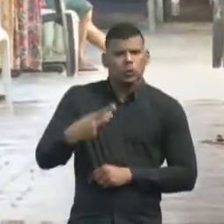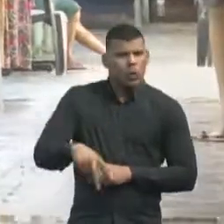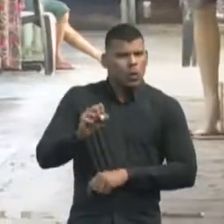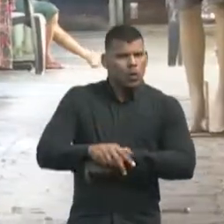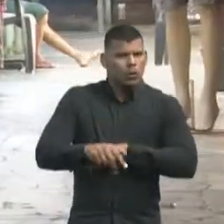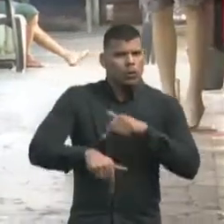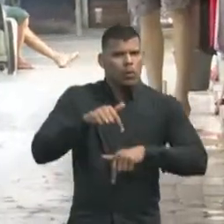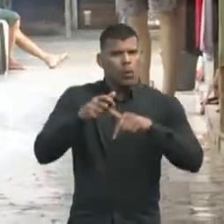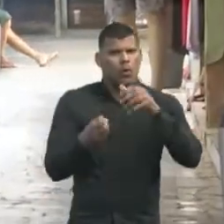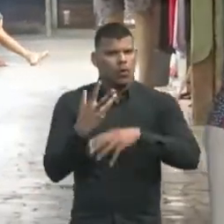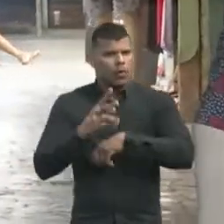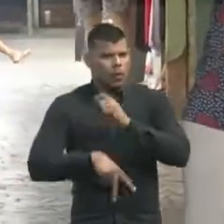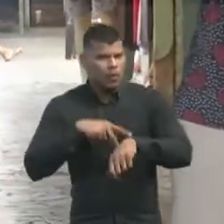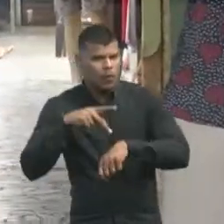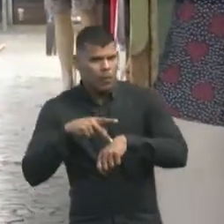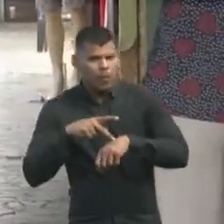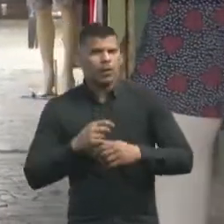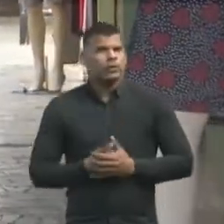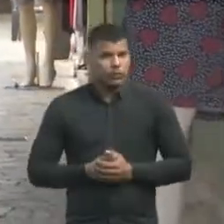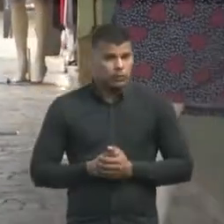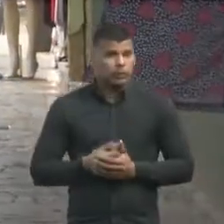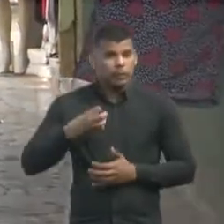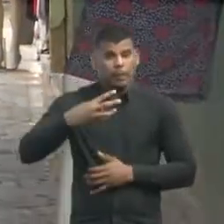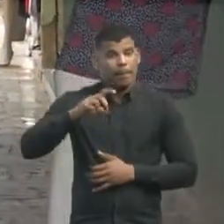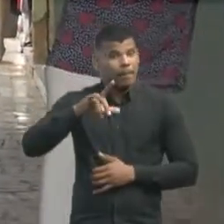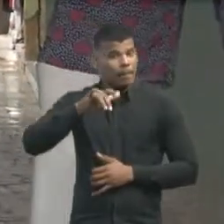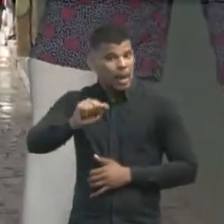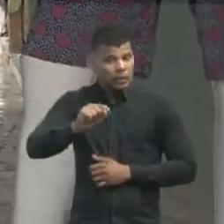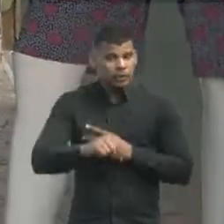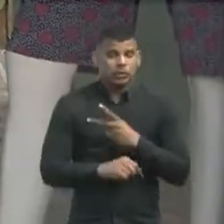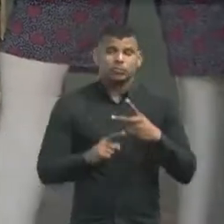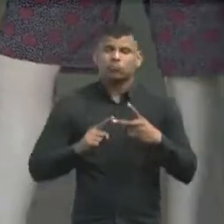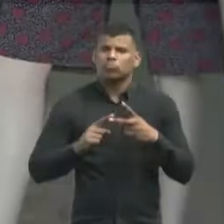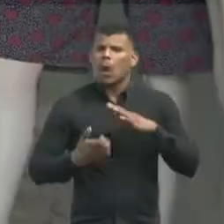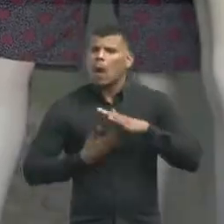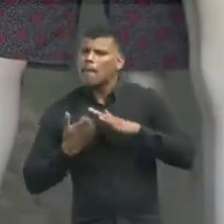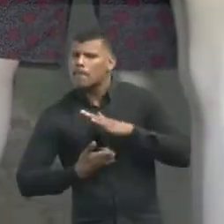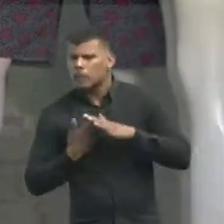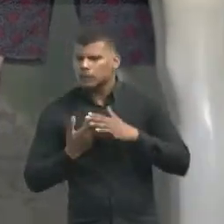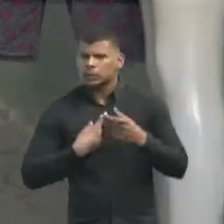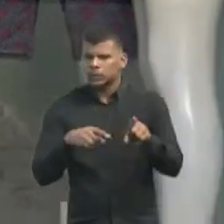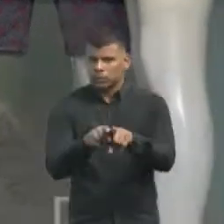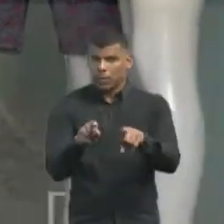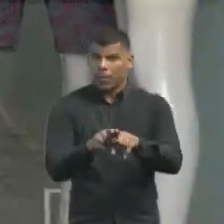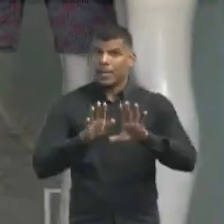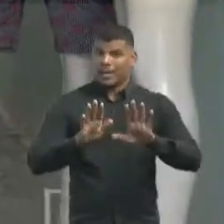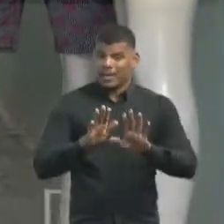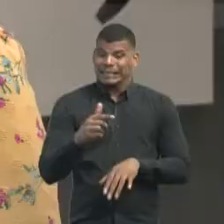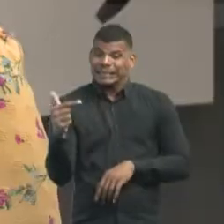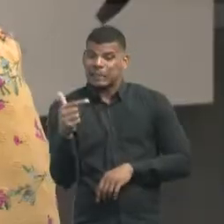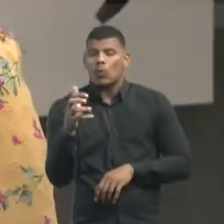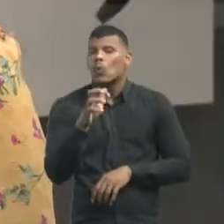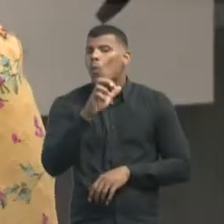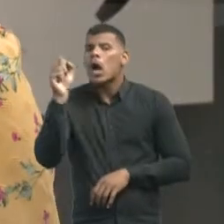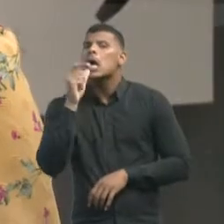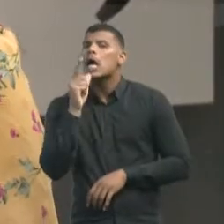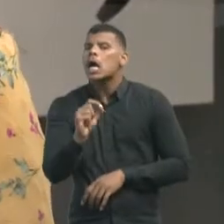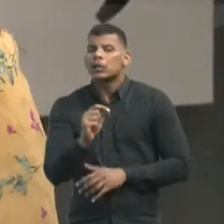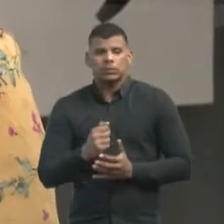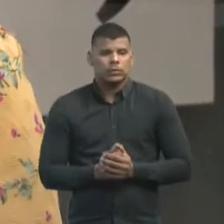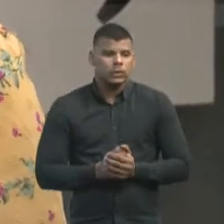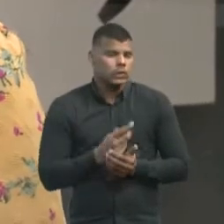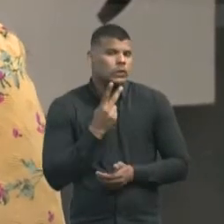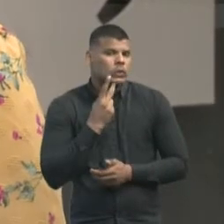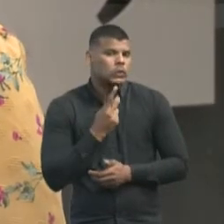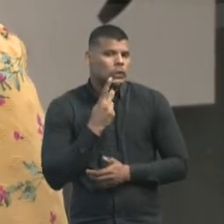setembro no país, superior às médias de grandes empresas. E o Ceará é o segundo maior gerador de postos de trabalho. Quando a gente analisa